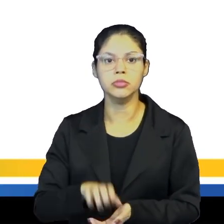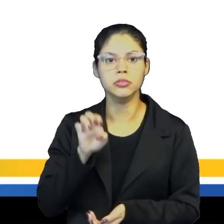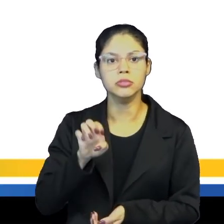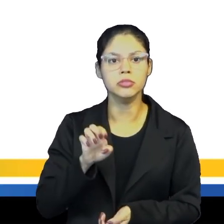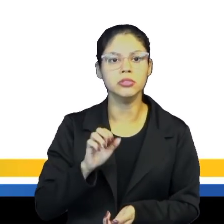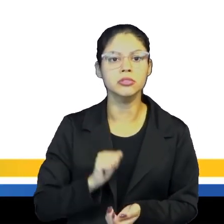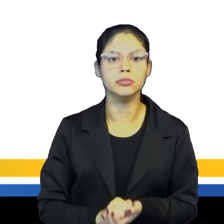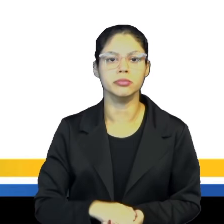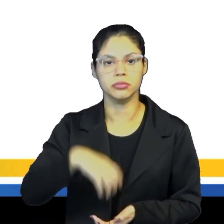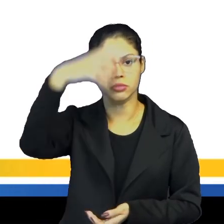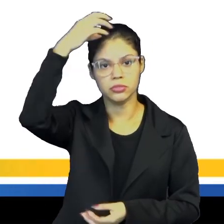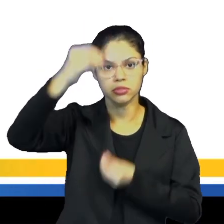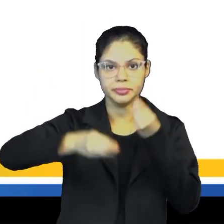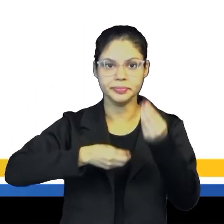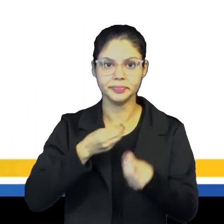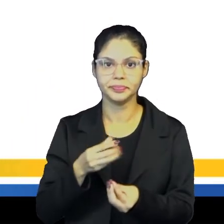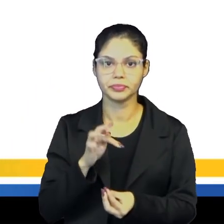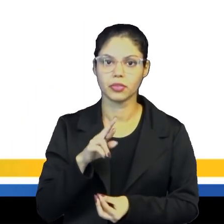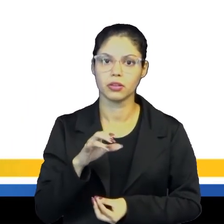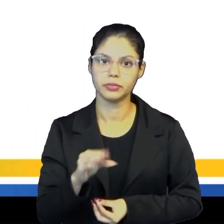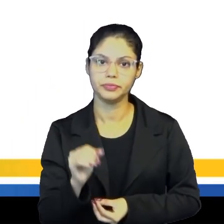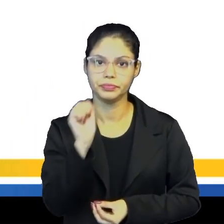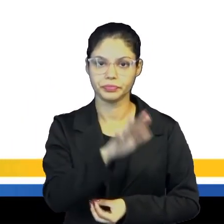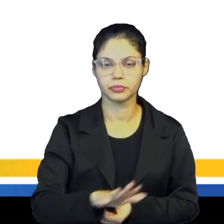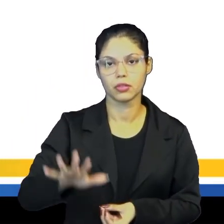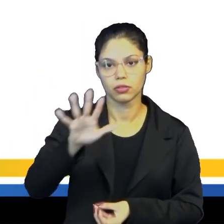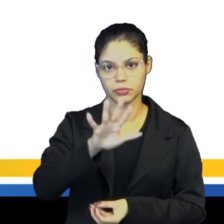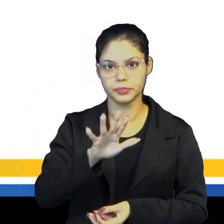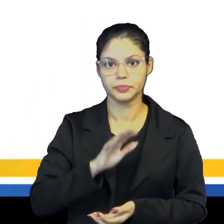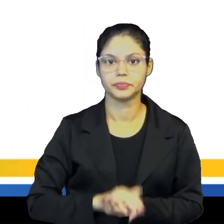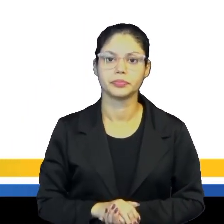letra E, o rei como fonte da soberania nacional.